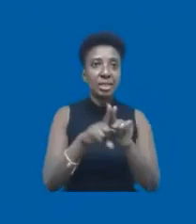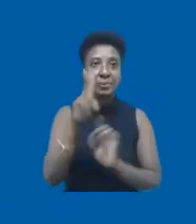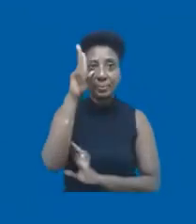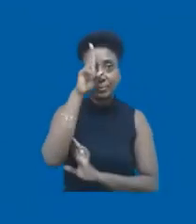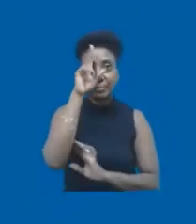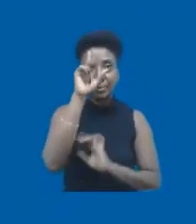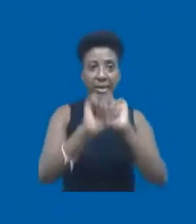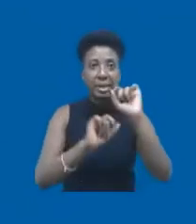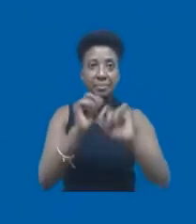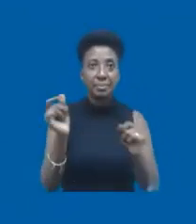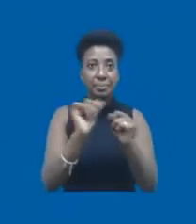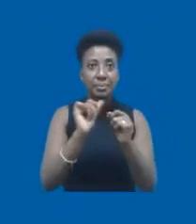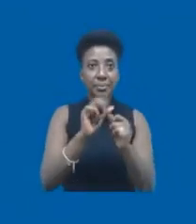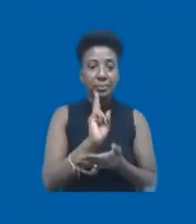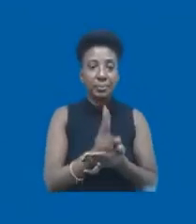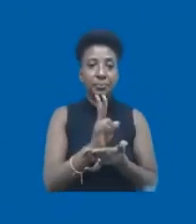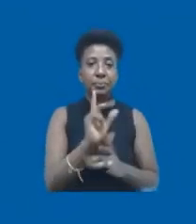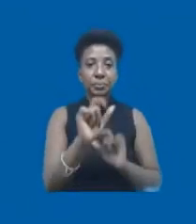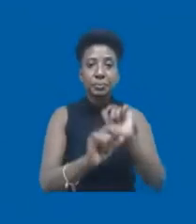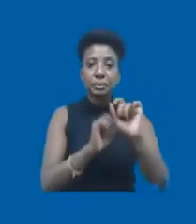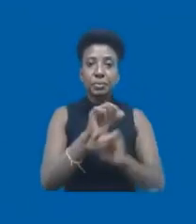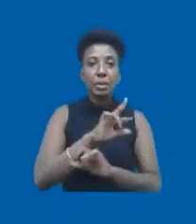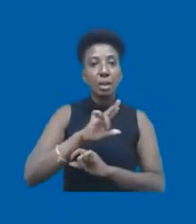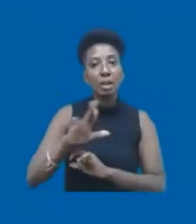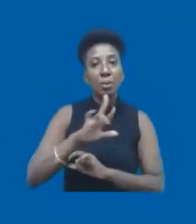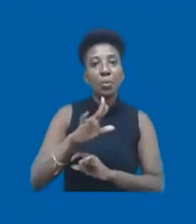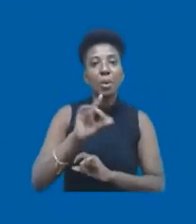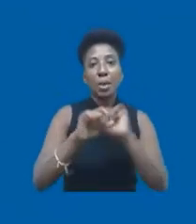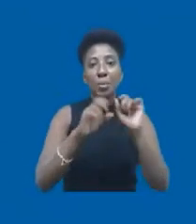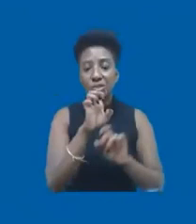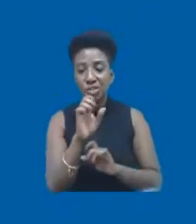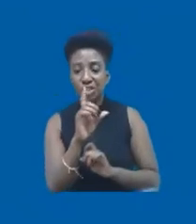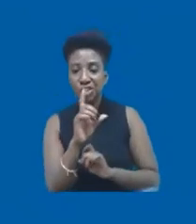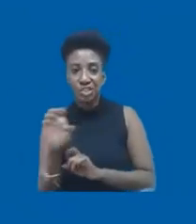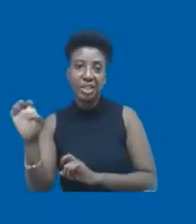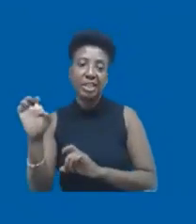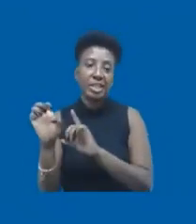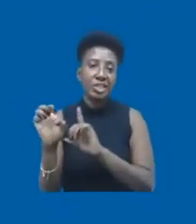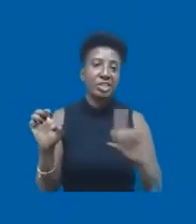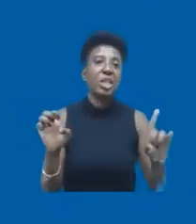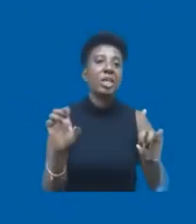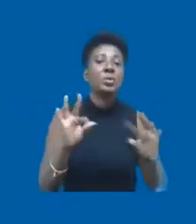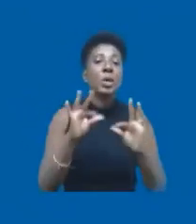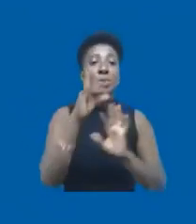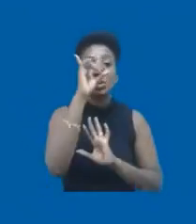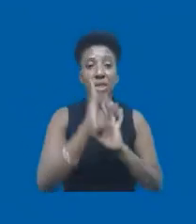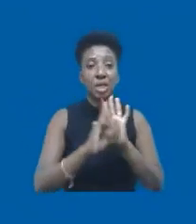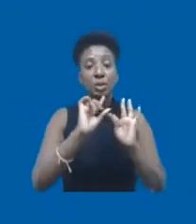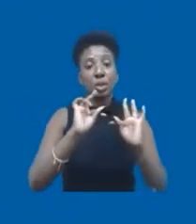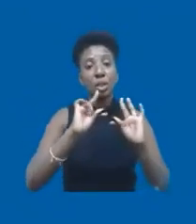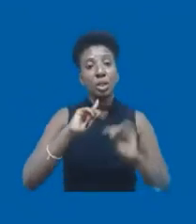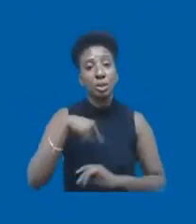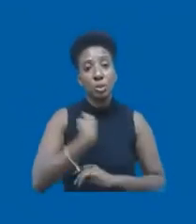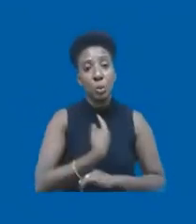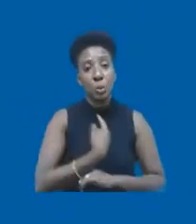como eu sempre costumo dizer, não são nem de esquerda nem de direita, né? São direitos que nós, como humanidade,